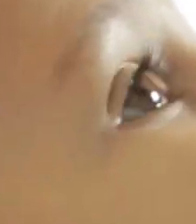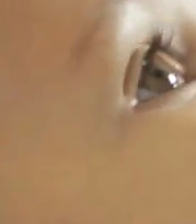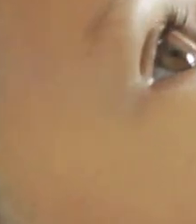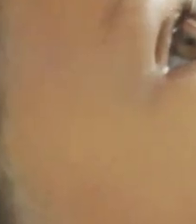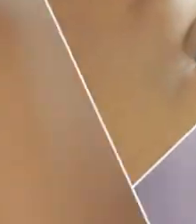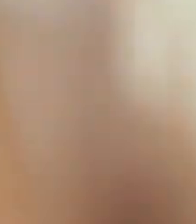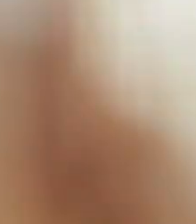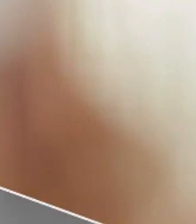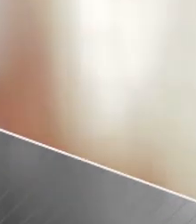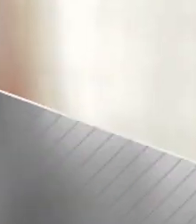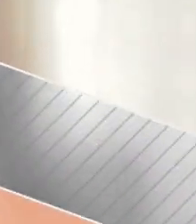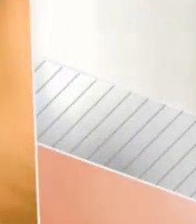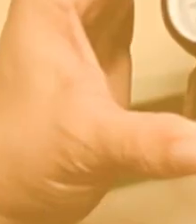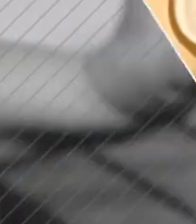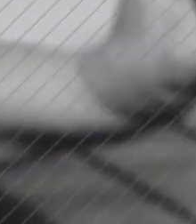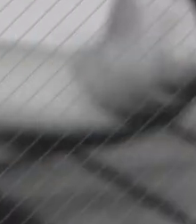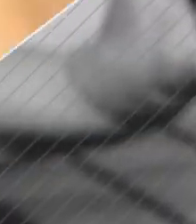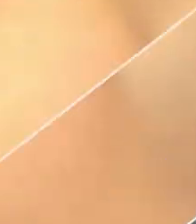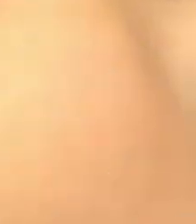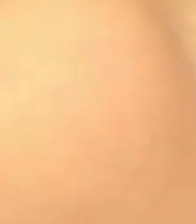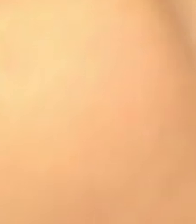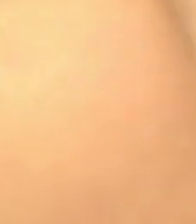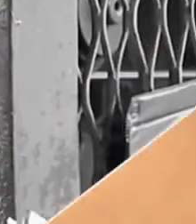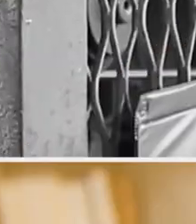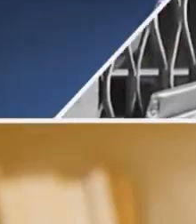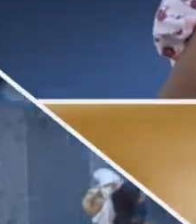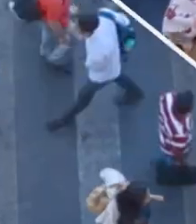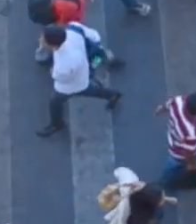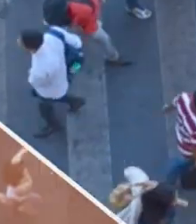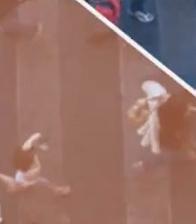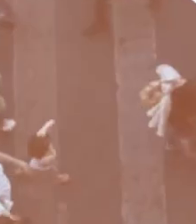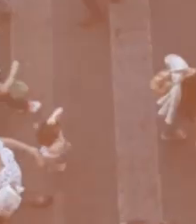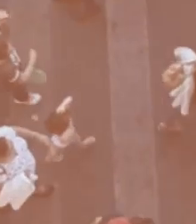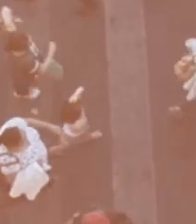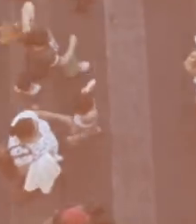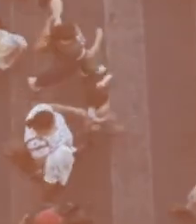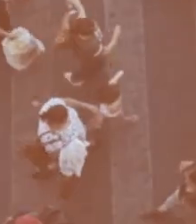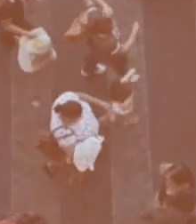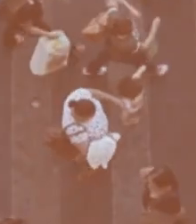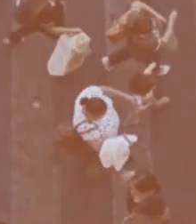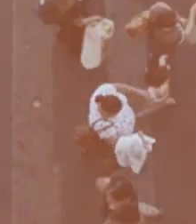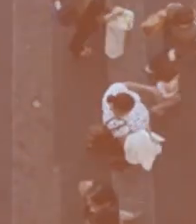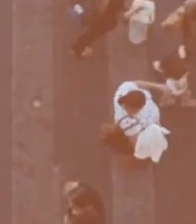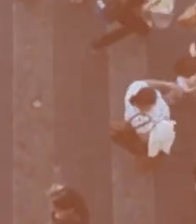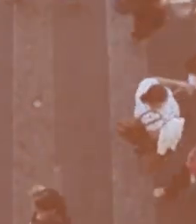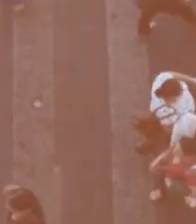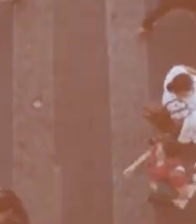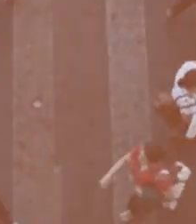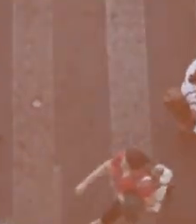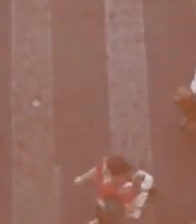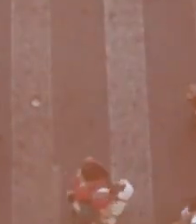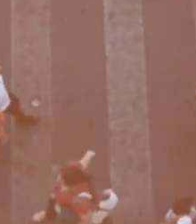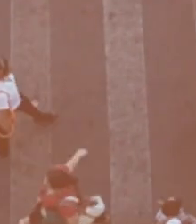a próxima.